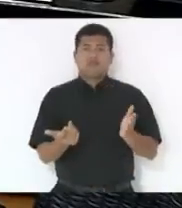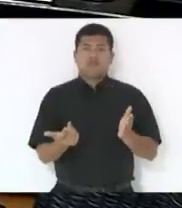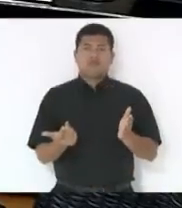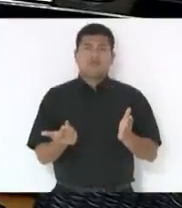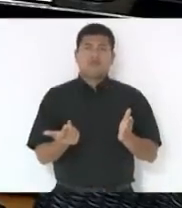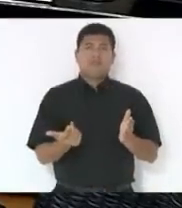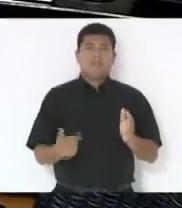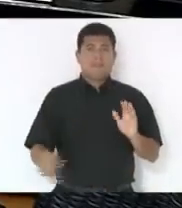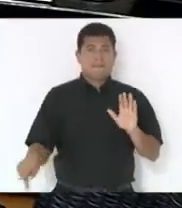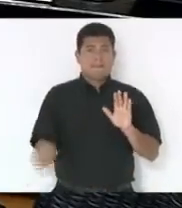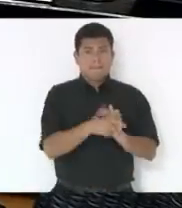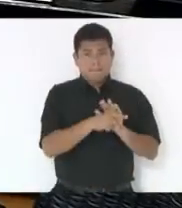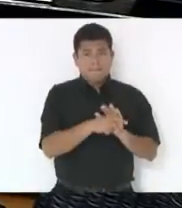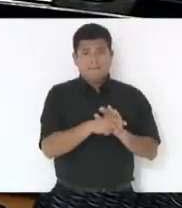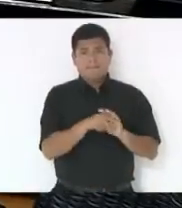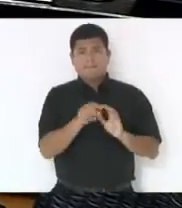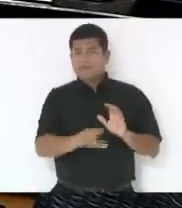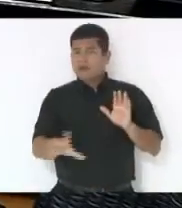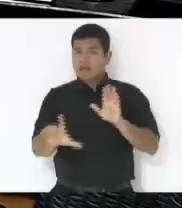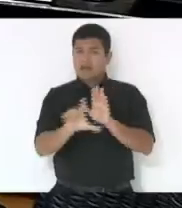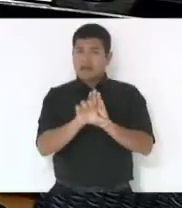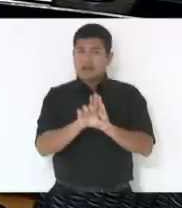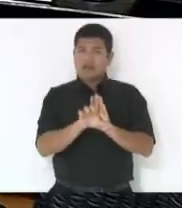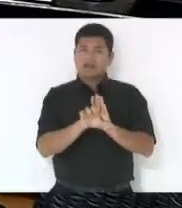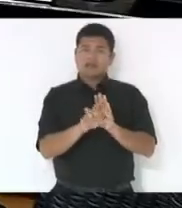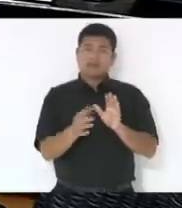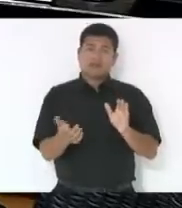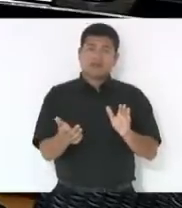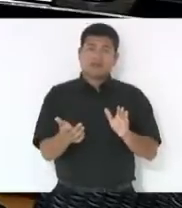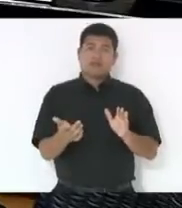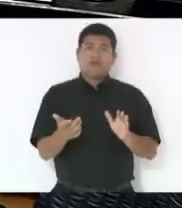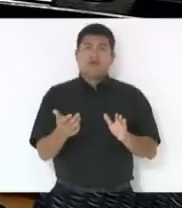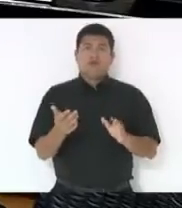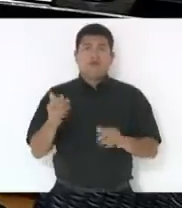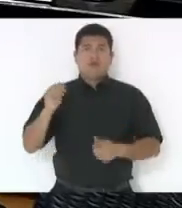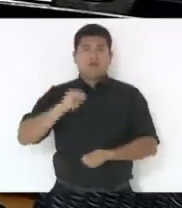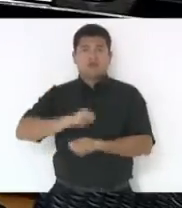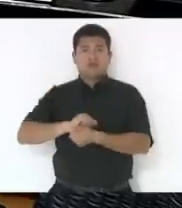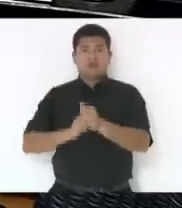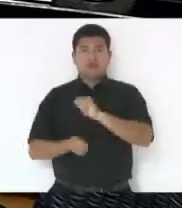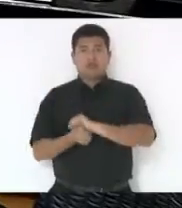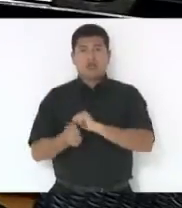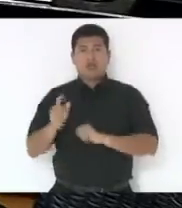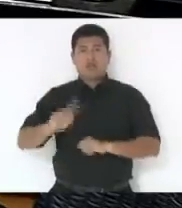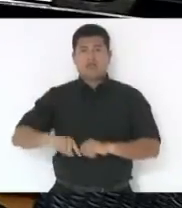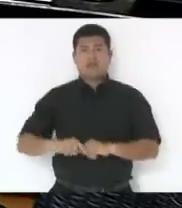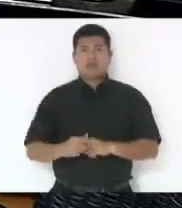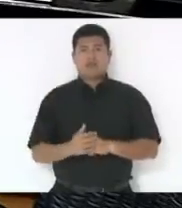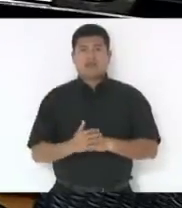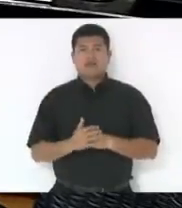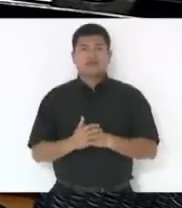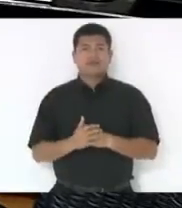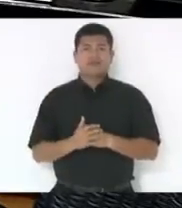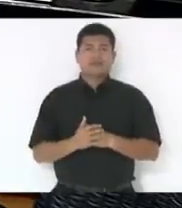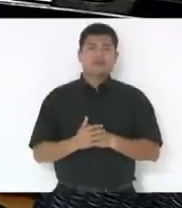é atribuir que determinada atividade é do patrimônio imaterial.